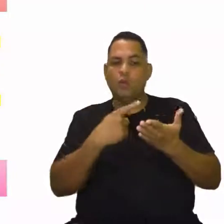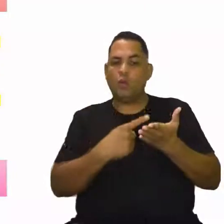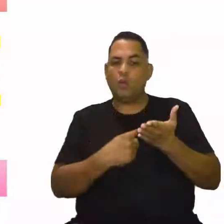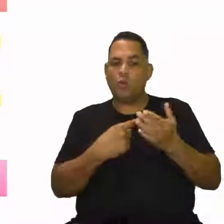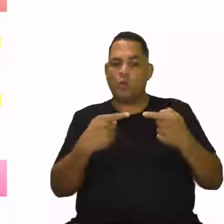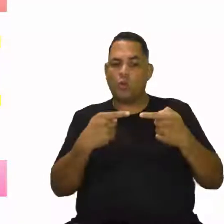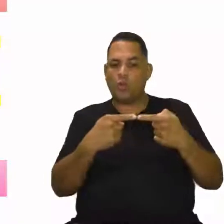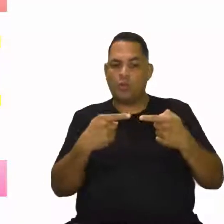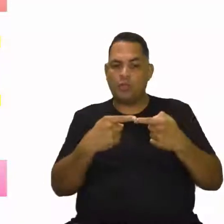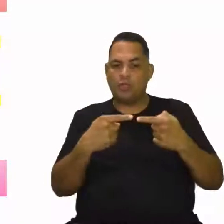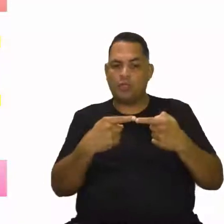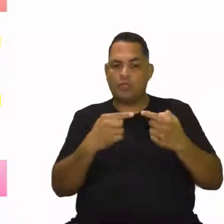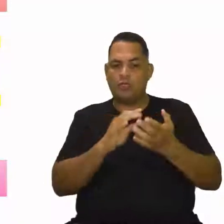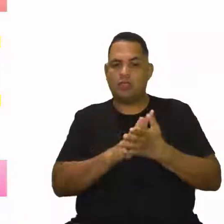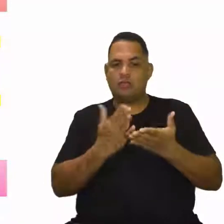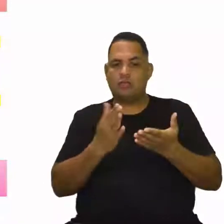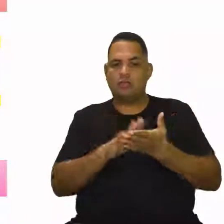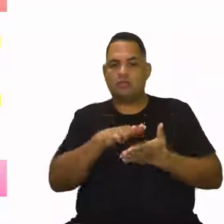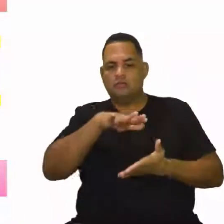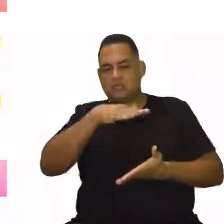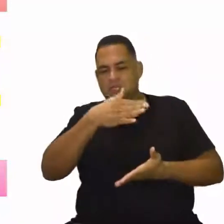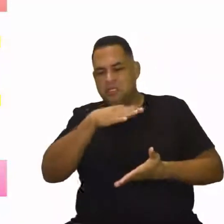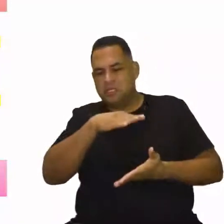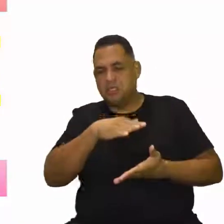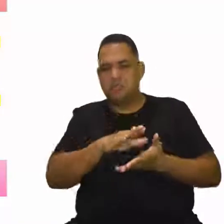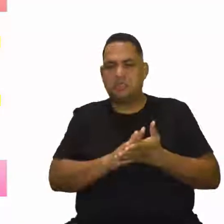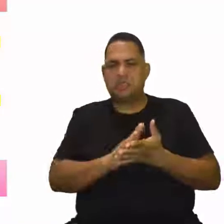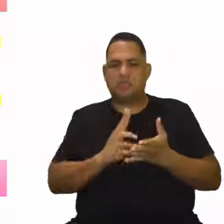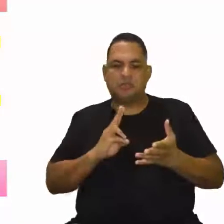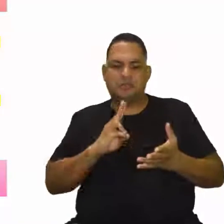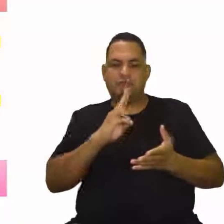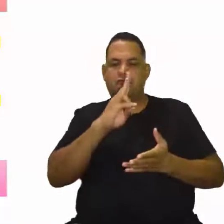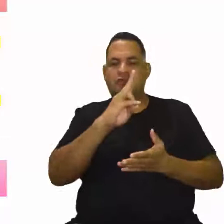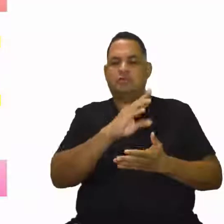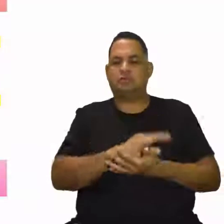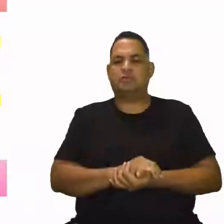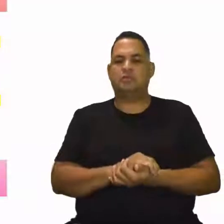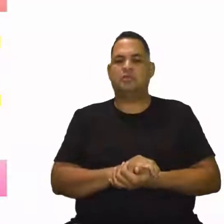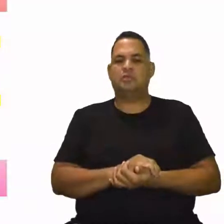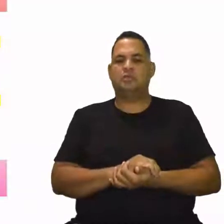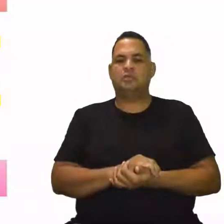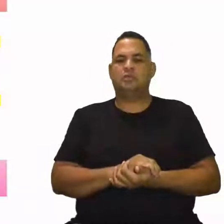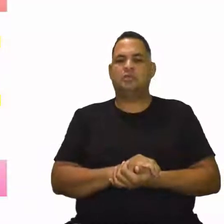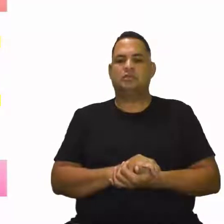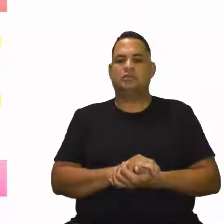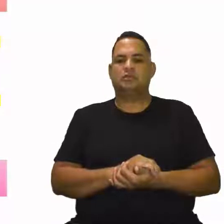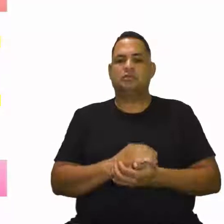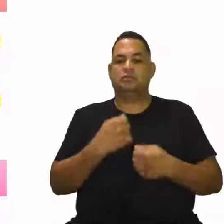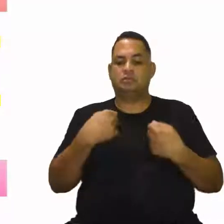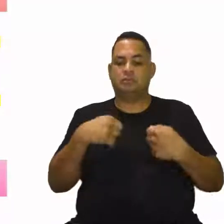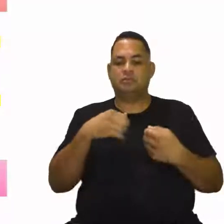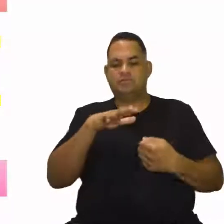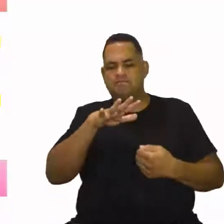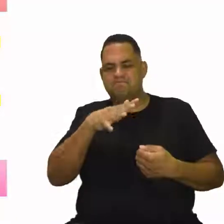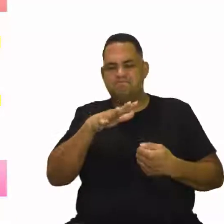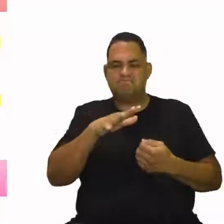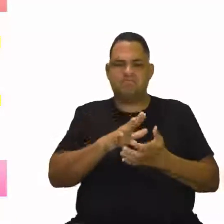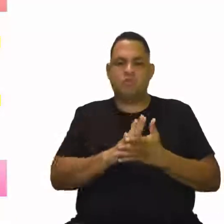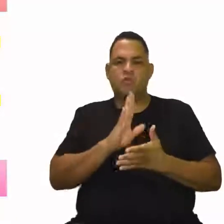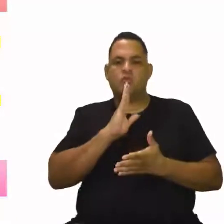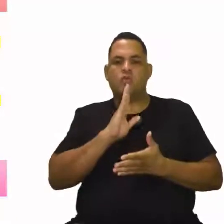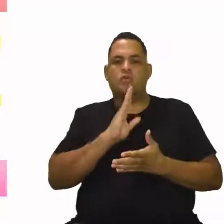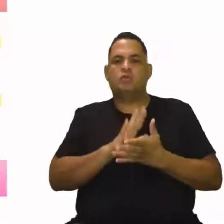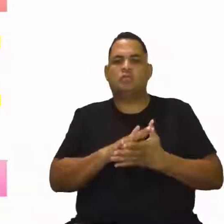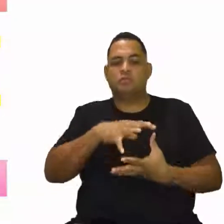equivalente e principalmente de forma moderada, tá gente? De forma moderada com idoso. É preciso fazer uma avaliação, conhecer